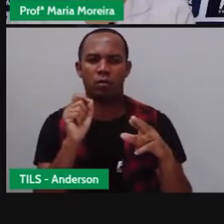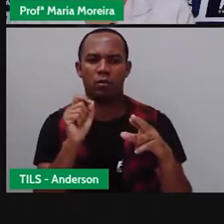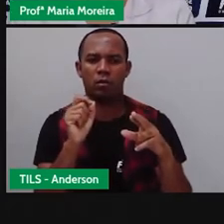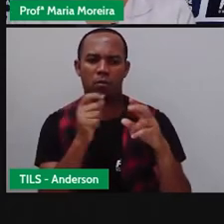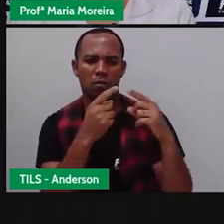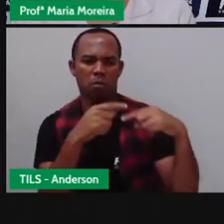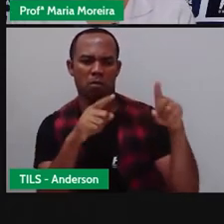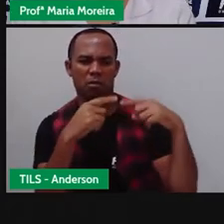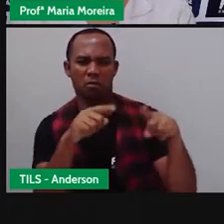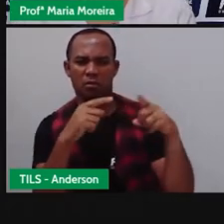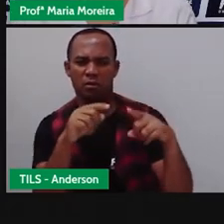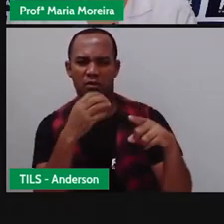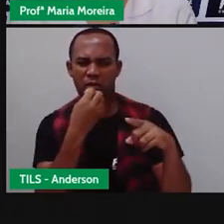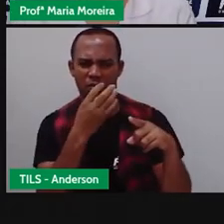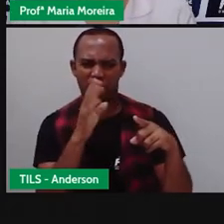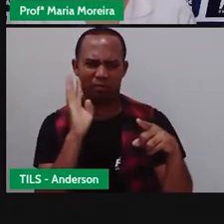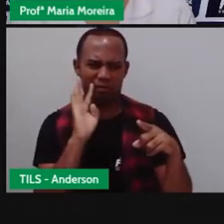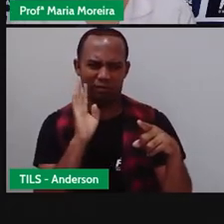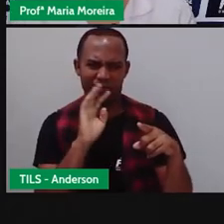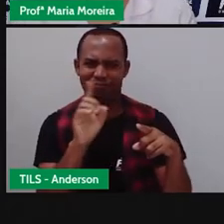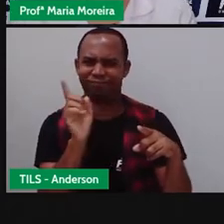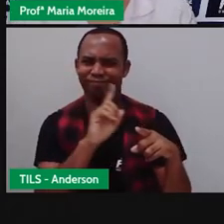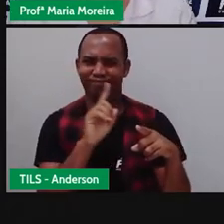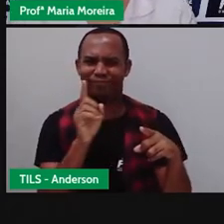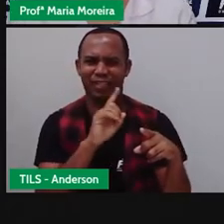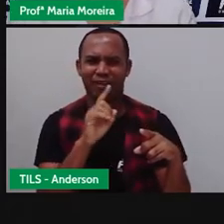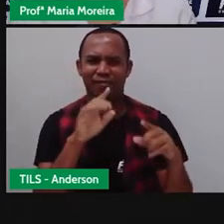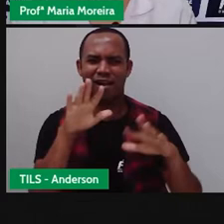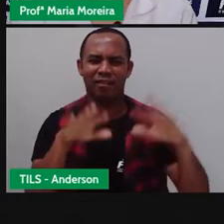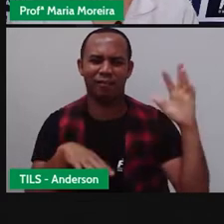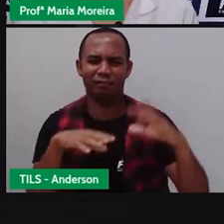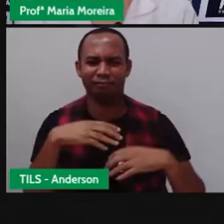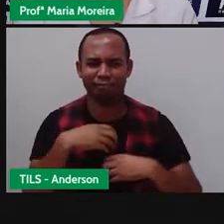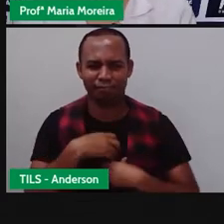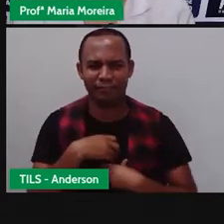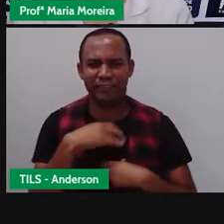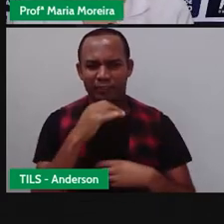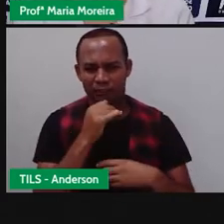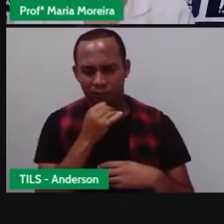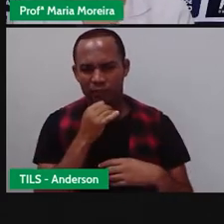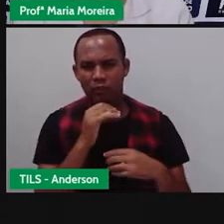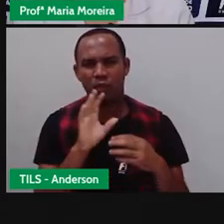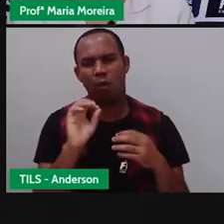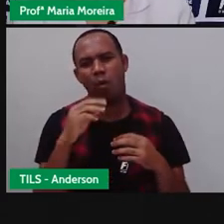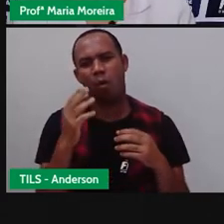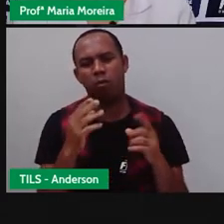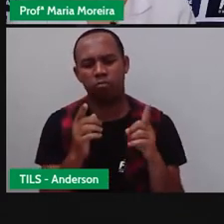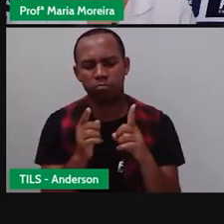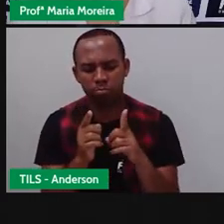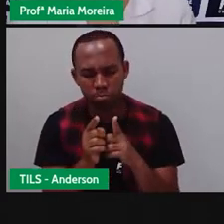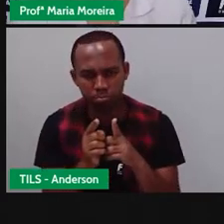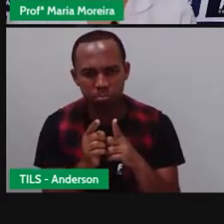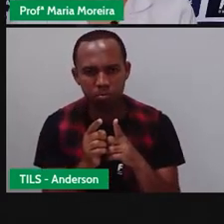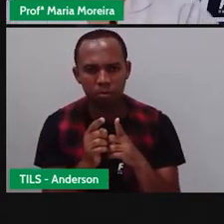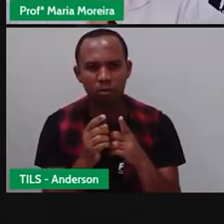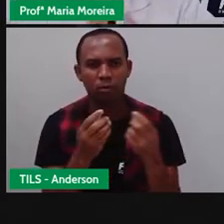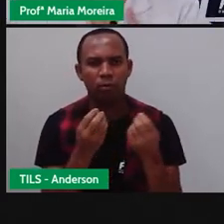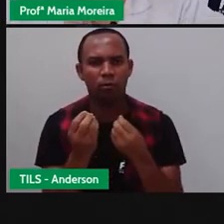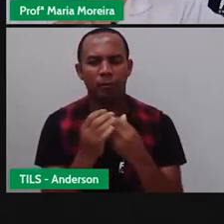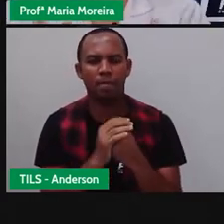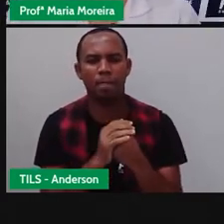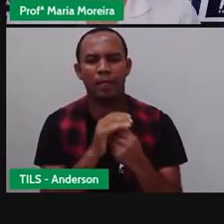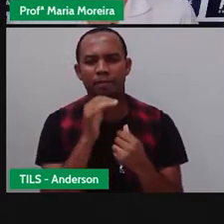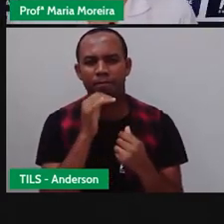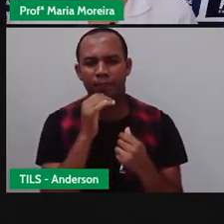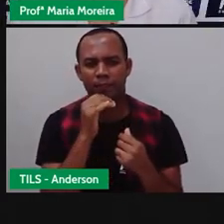E isso a gente sabe que não é legal, que machuca. Não é isso? E abreviações. Como assim, pró? Quando a gente tá